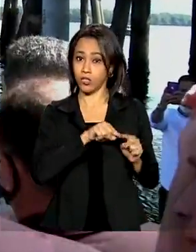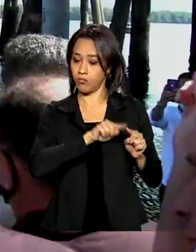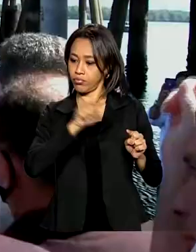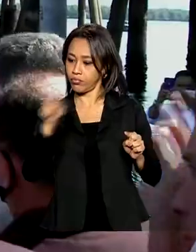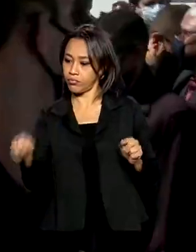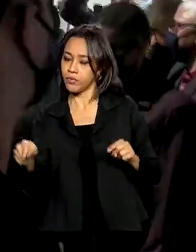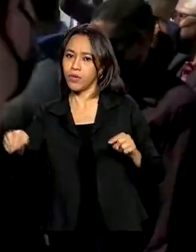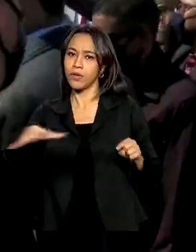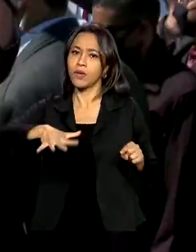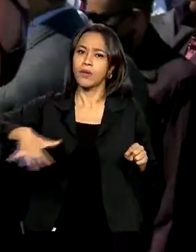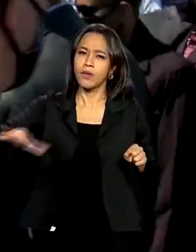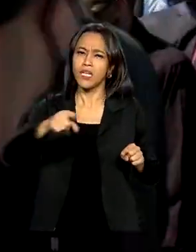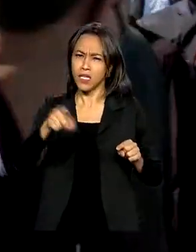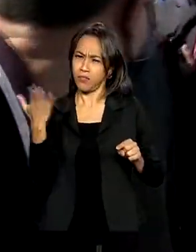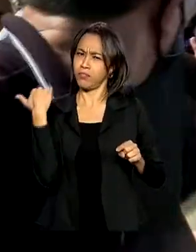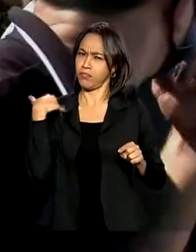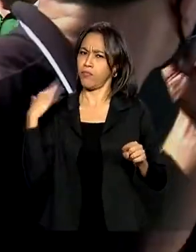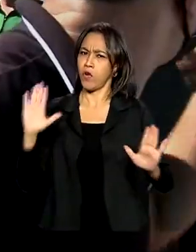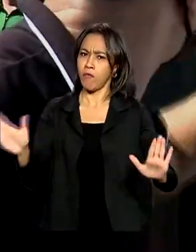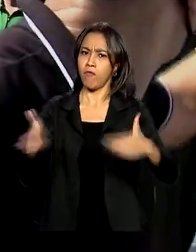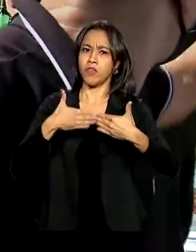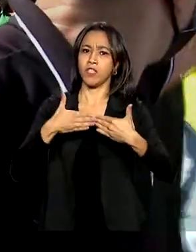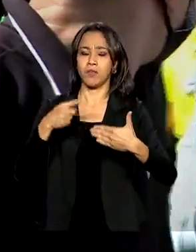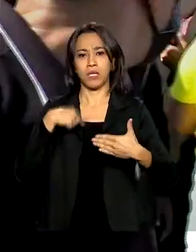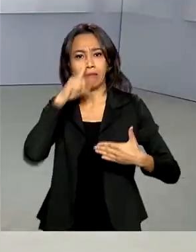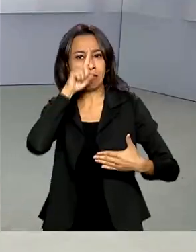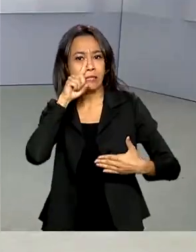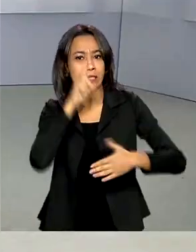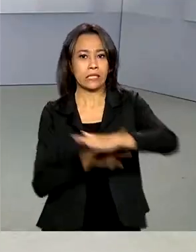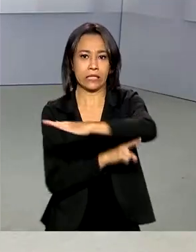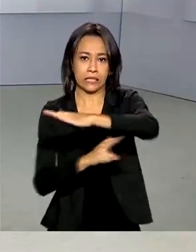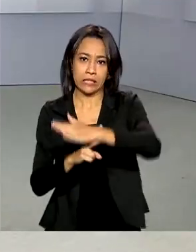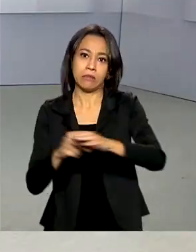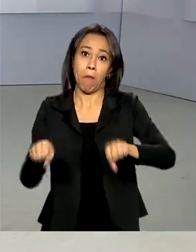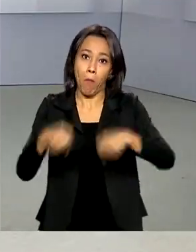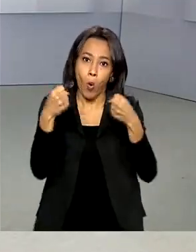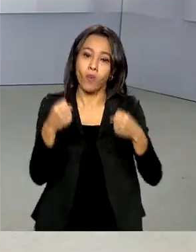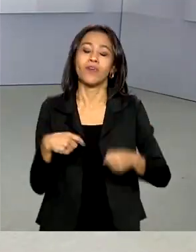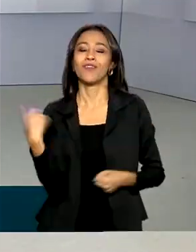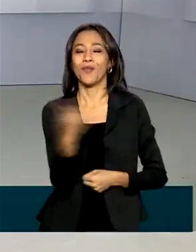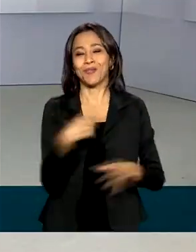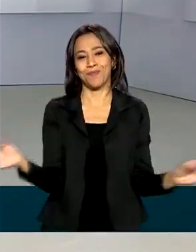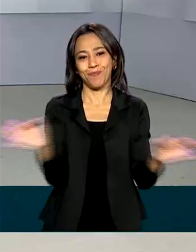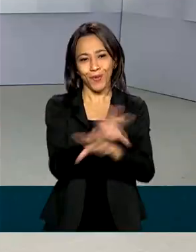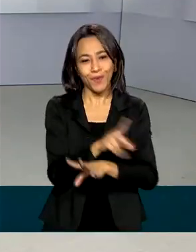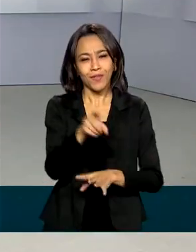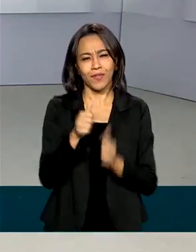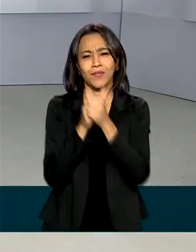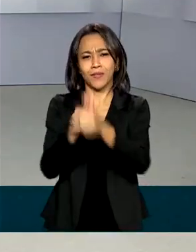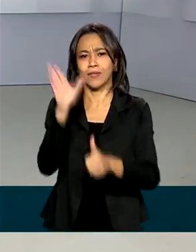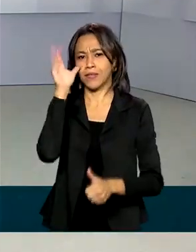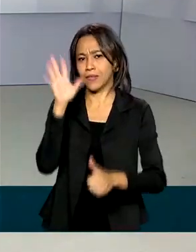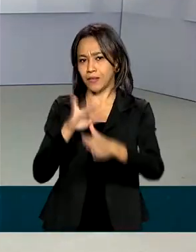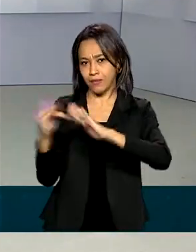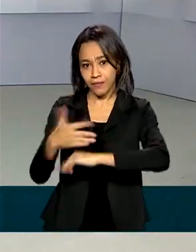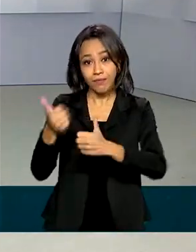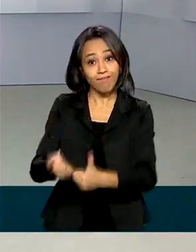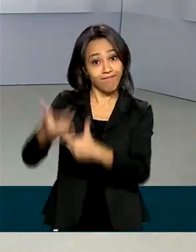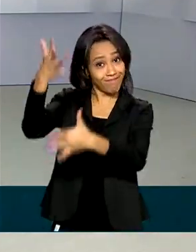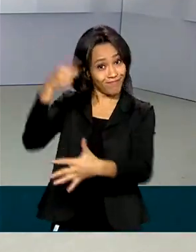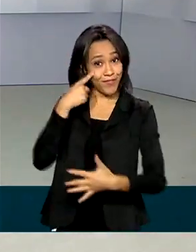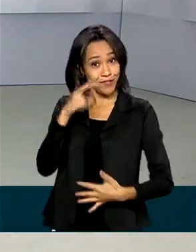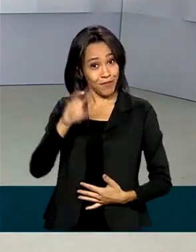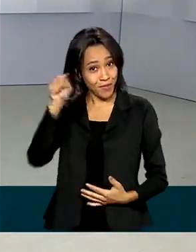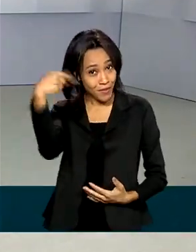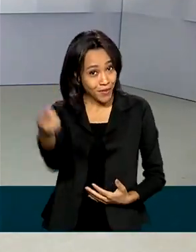risco de comprometimento da estrutura. A gente fica por aqui. Nos acompanhe também pelas redes sociais. Nos vemos